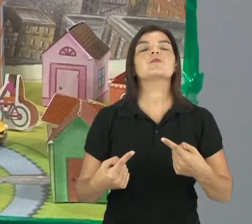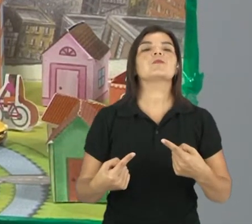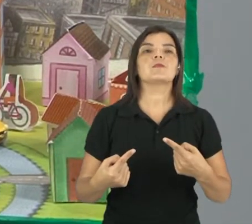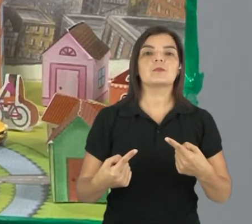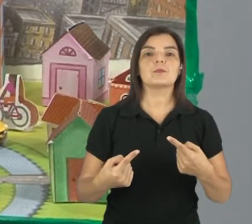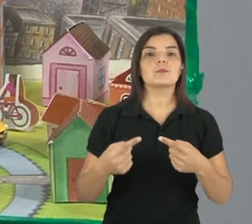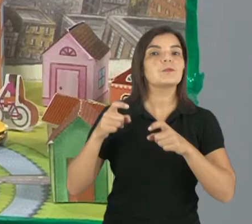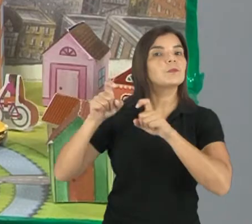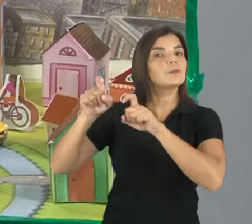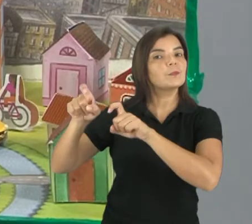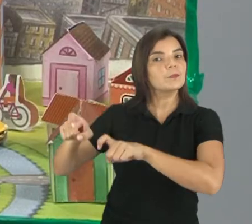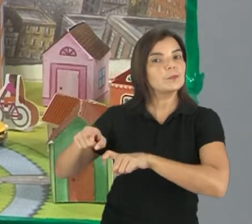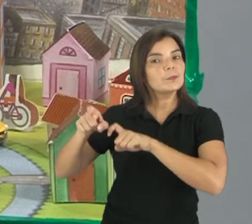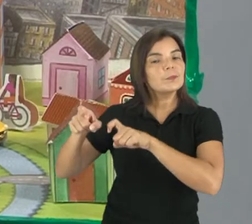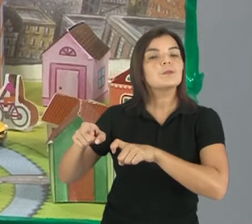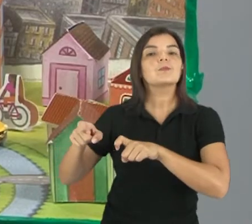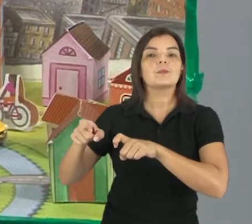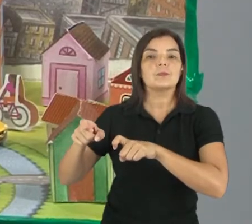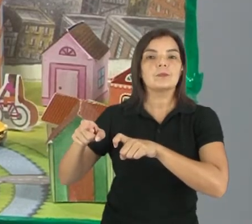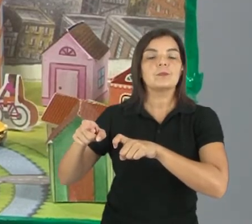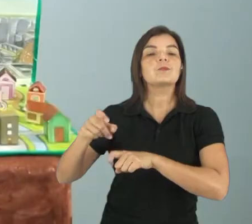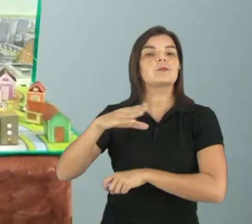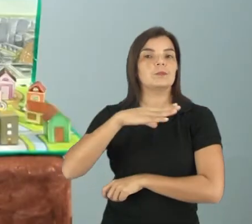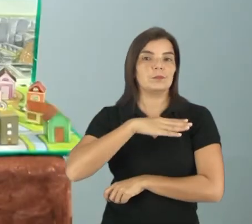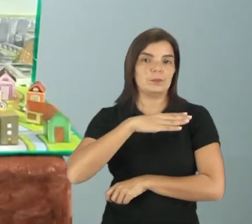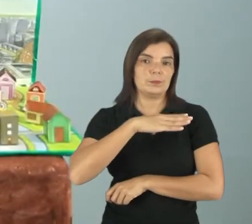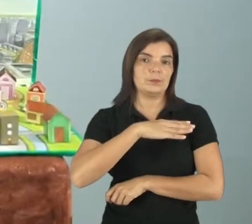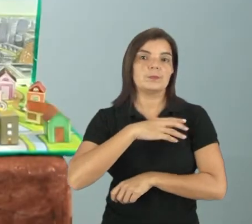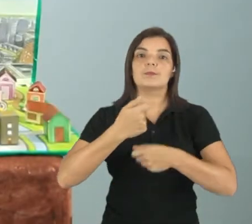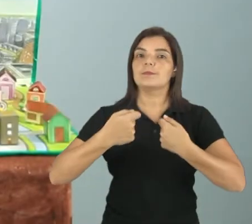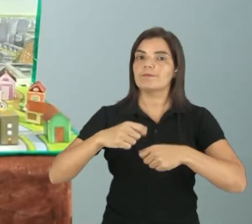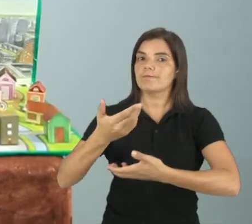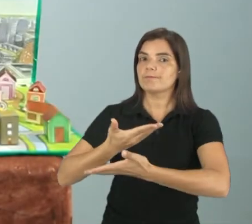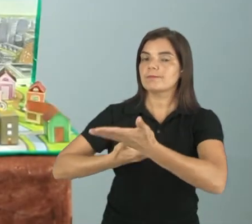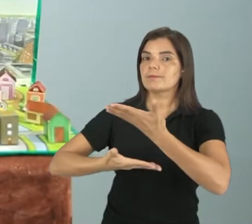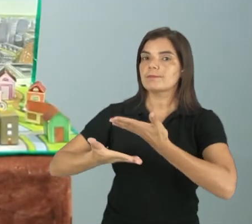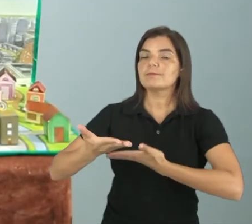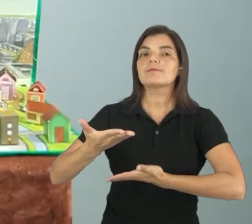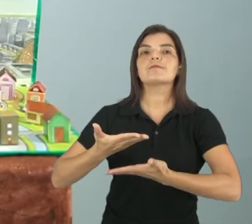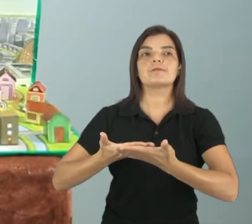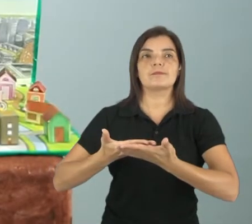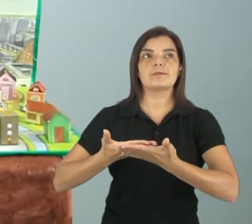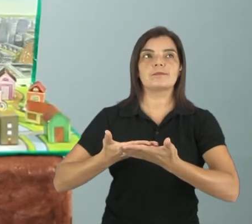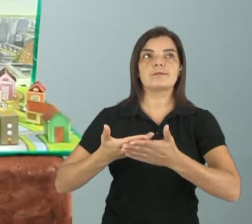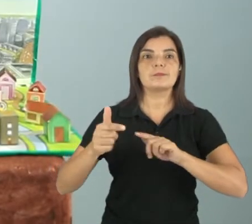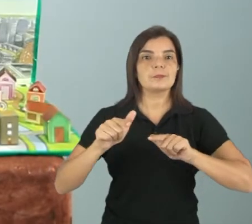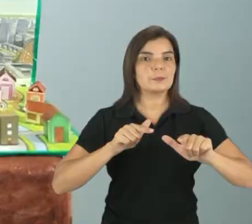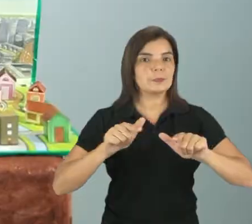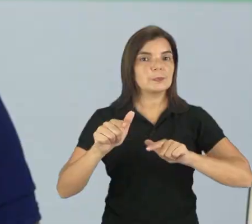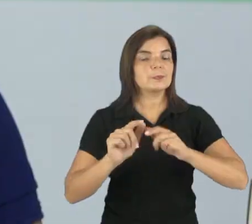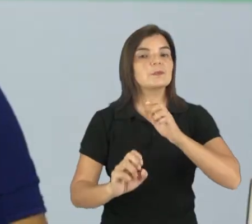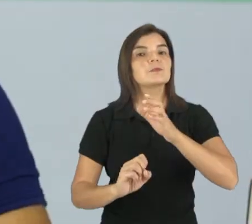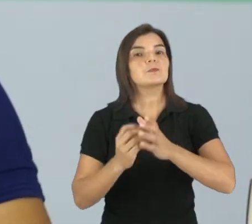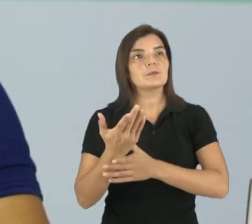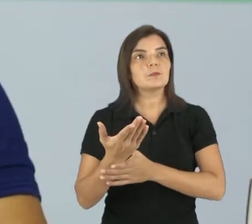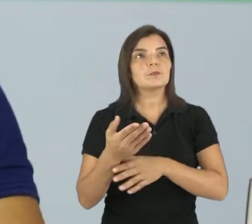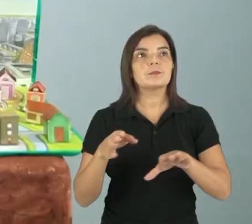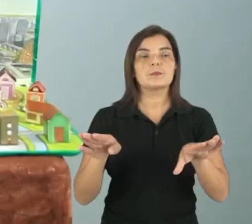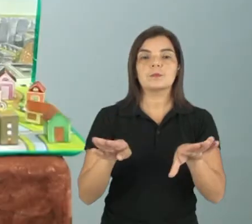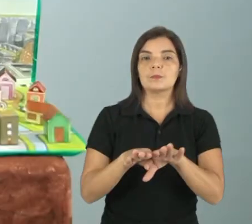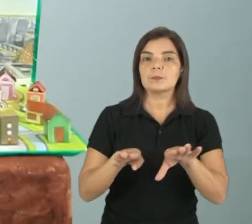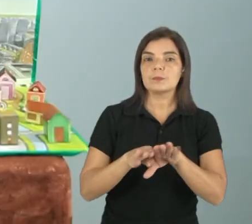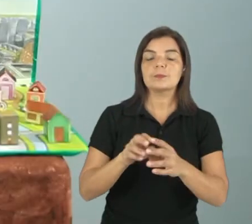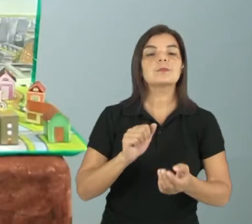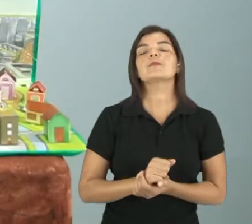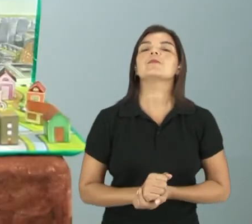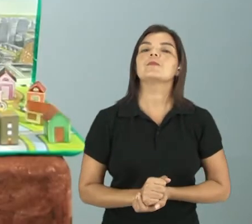tanto a zona urbana precisa da zona rural para sobreviver, dos trabalhos, né, que são realizados, como